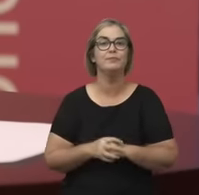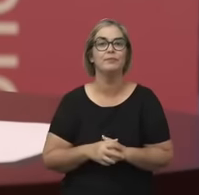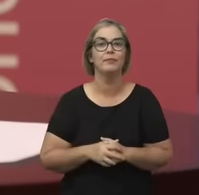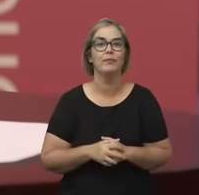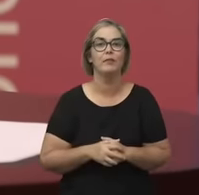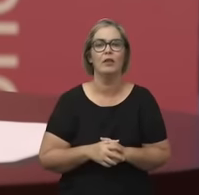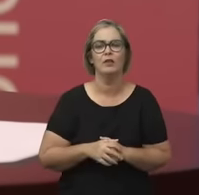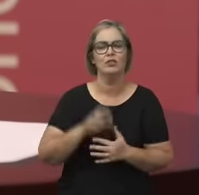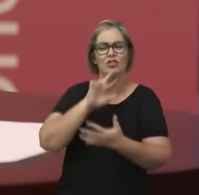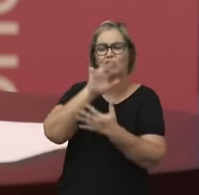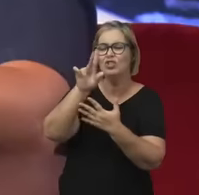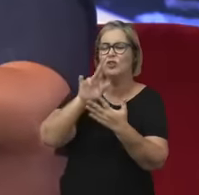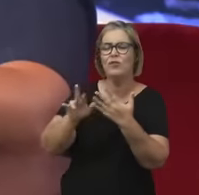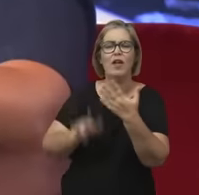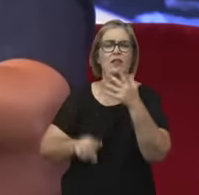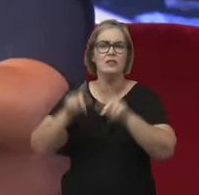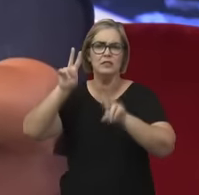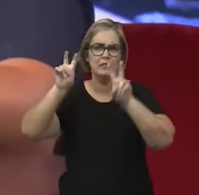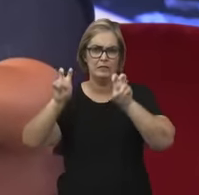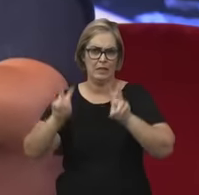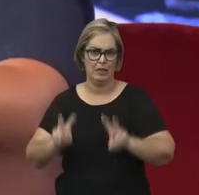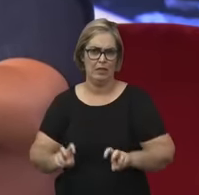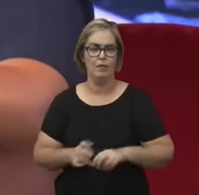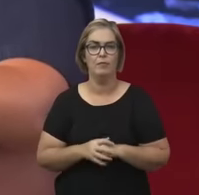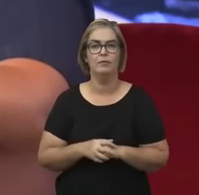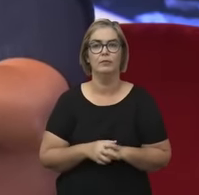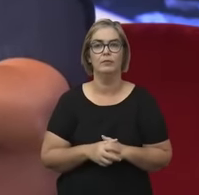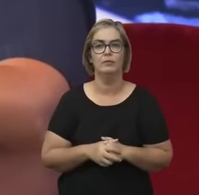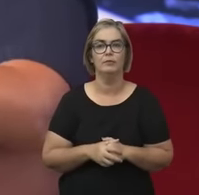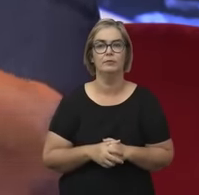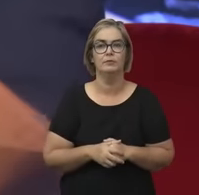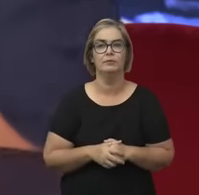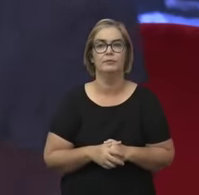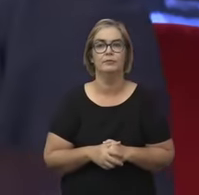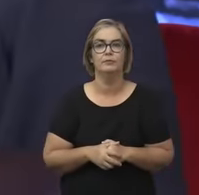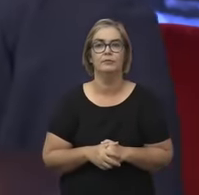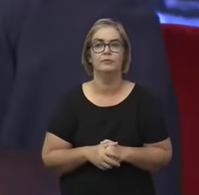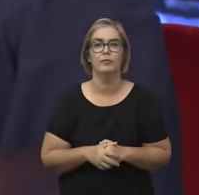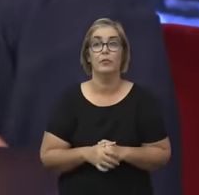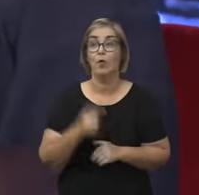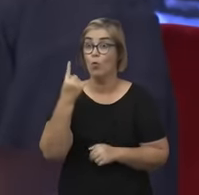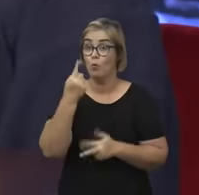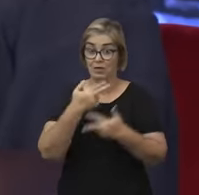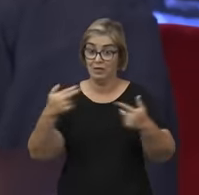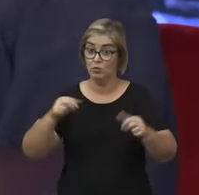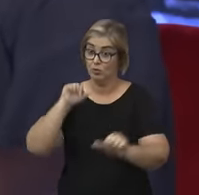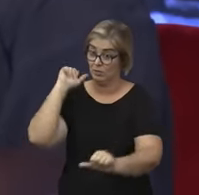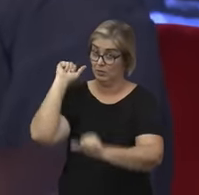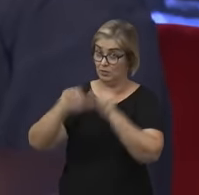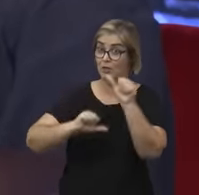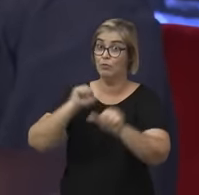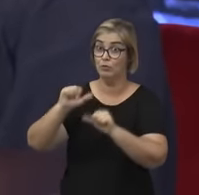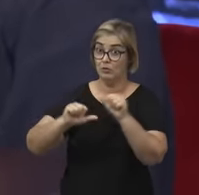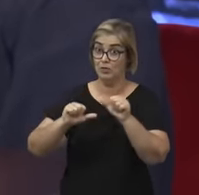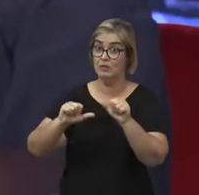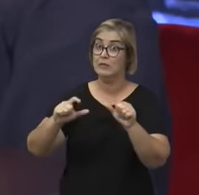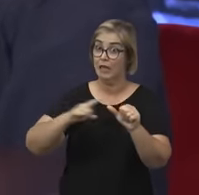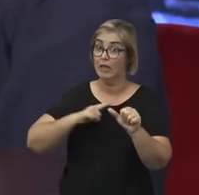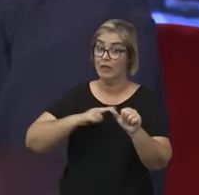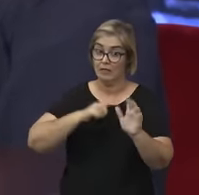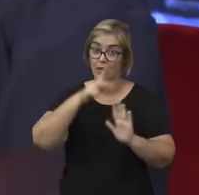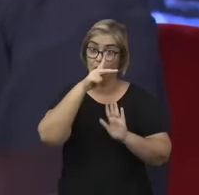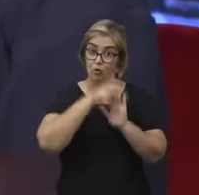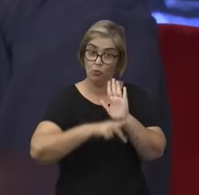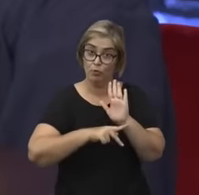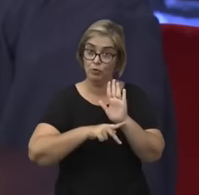diversos assuntos. E uma das transformações que esse projeto de resgate traz é